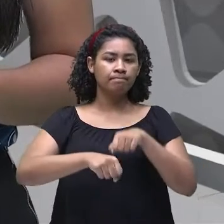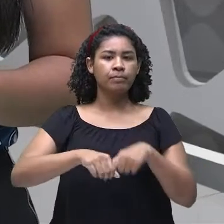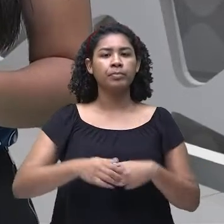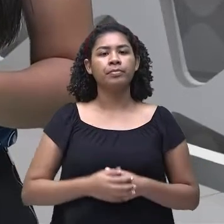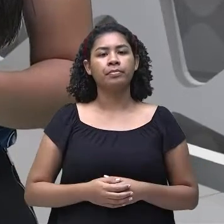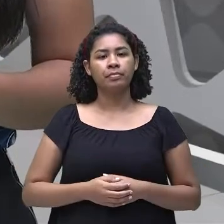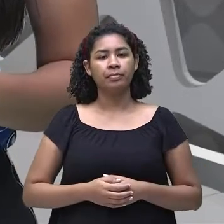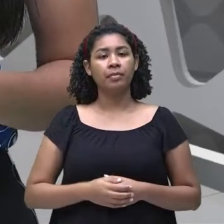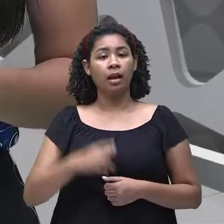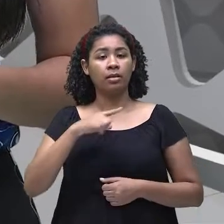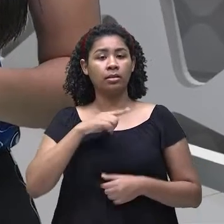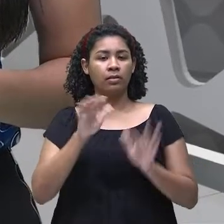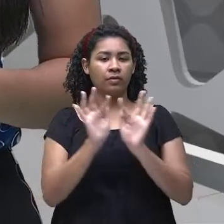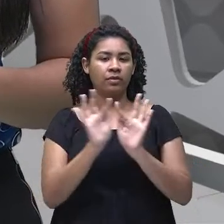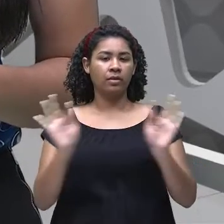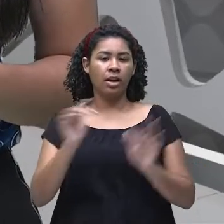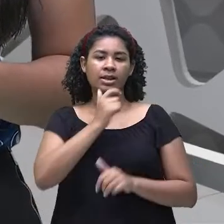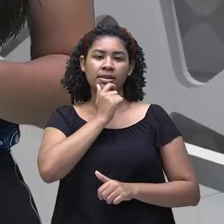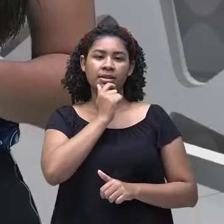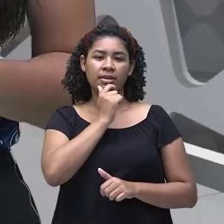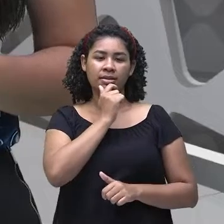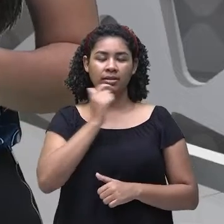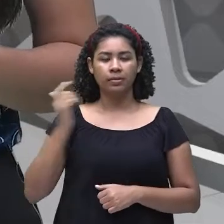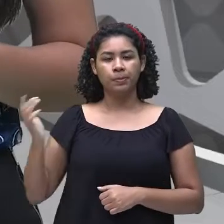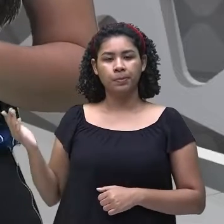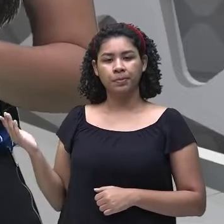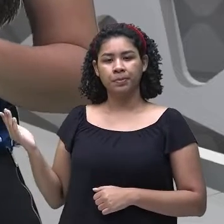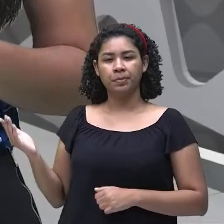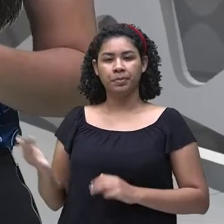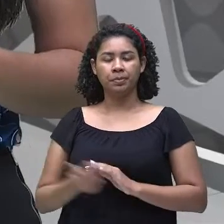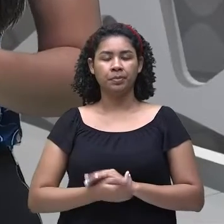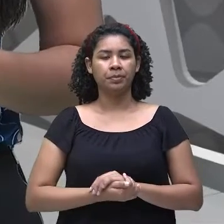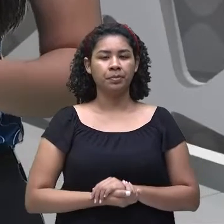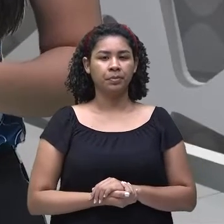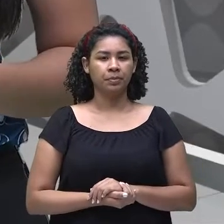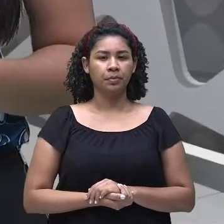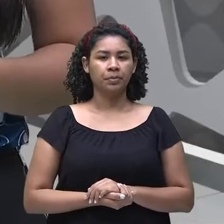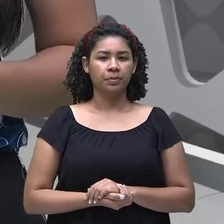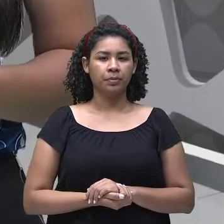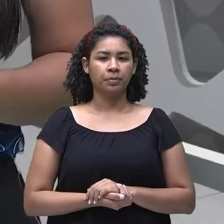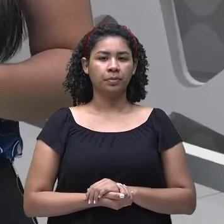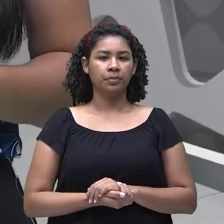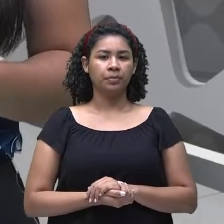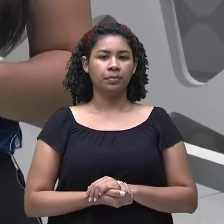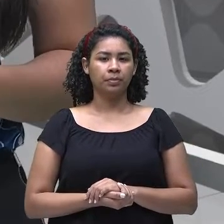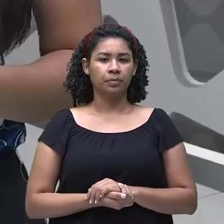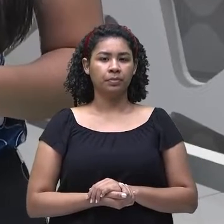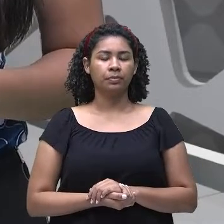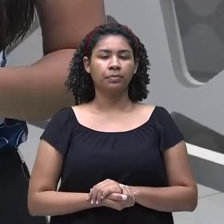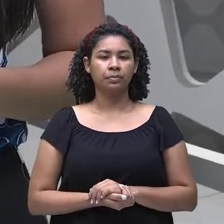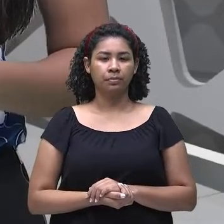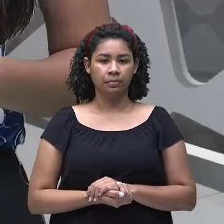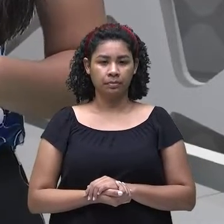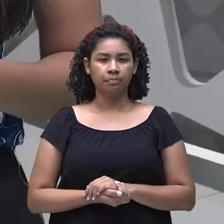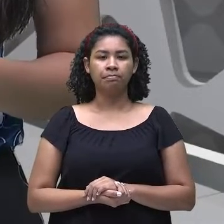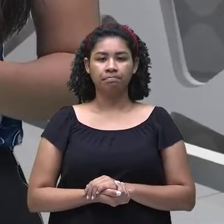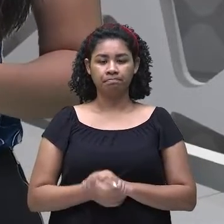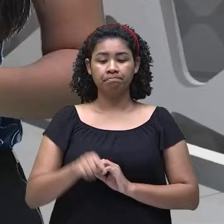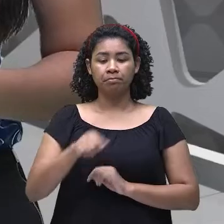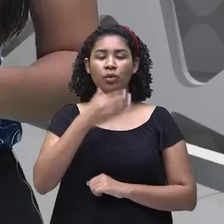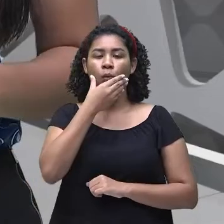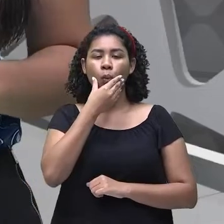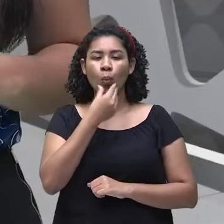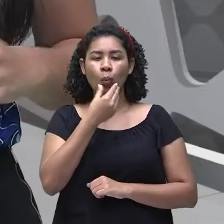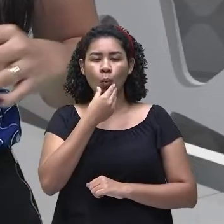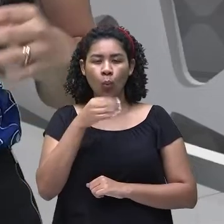he can't ride a bike. He can't ride a bike. Como ele ainda está aprendendo,